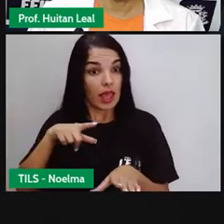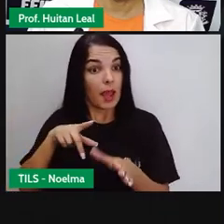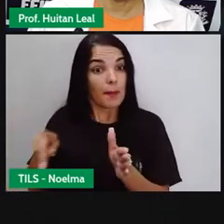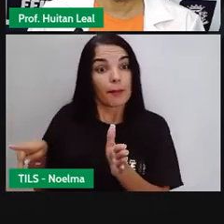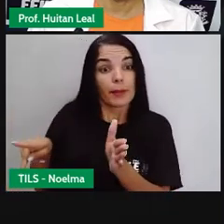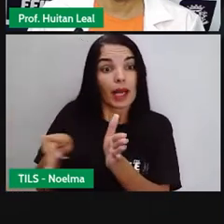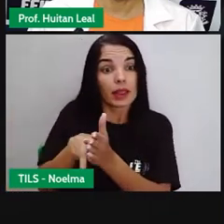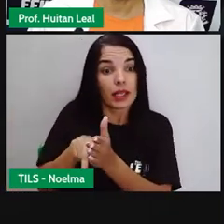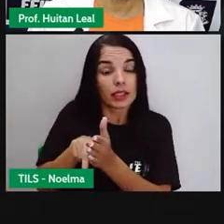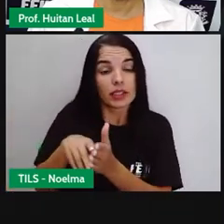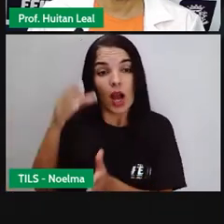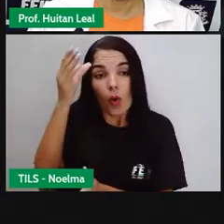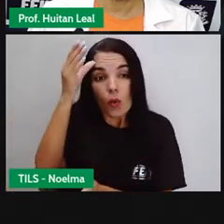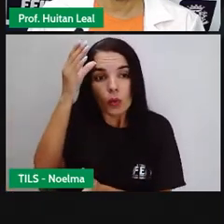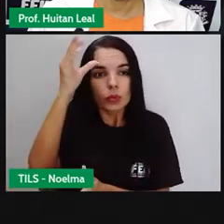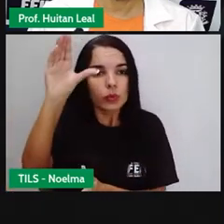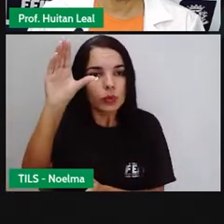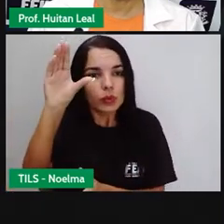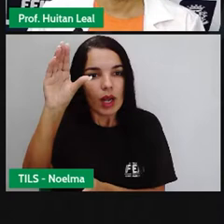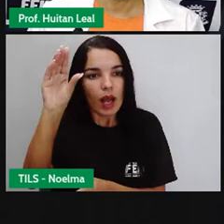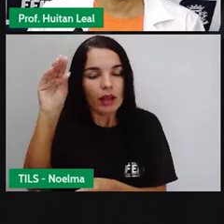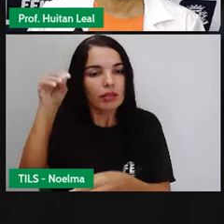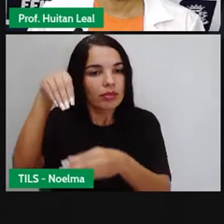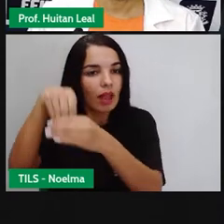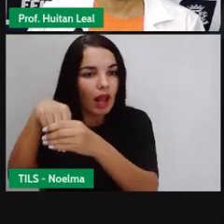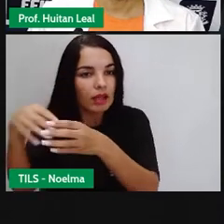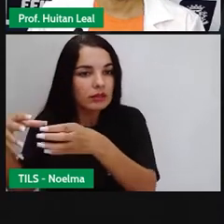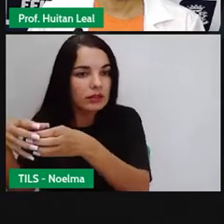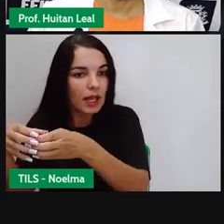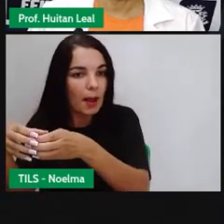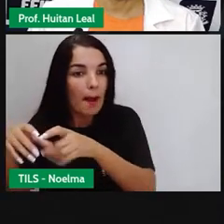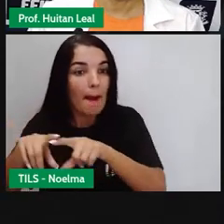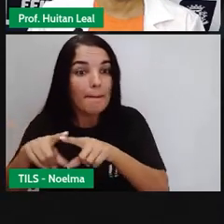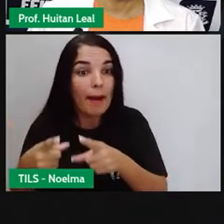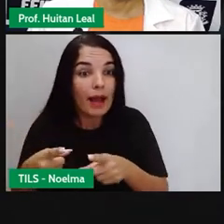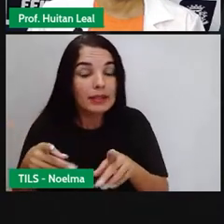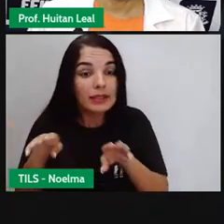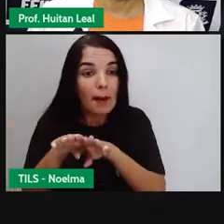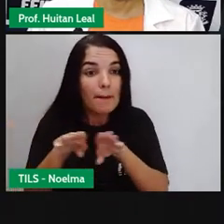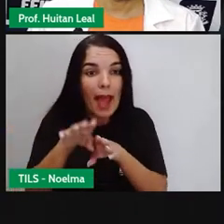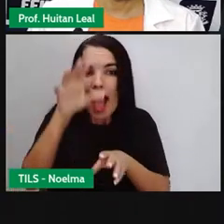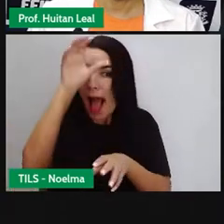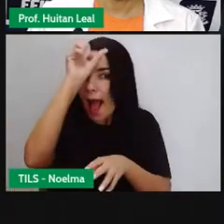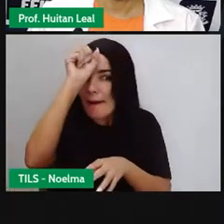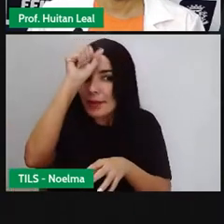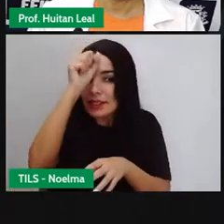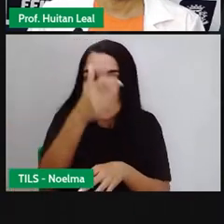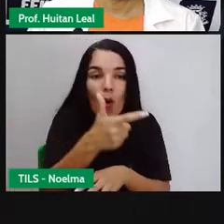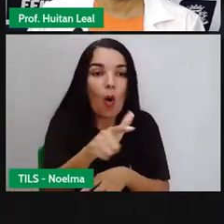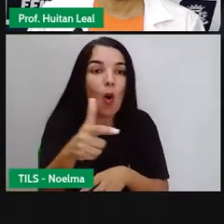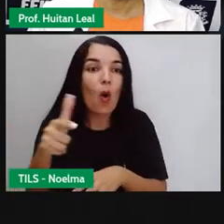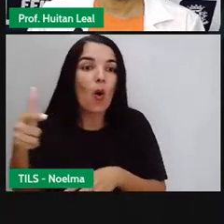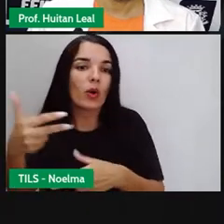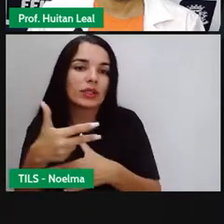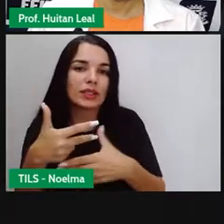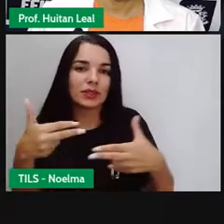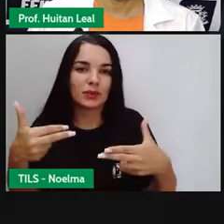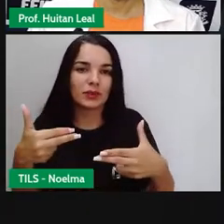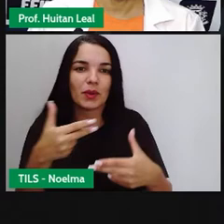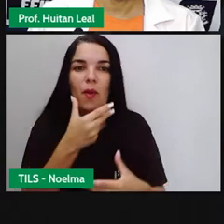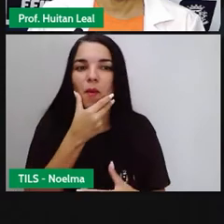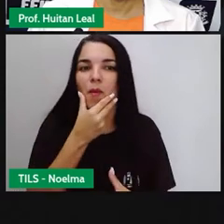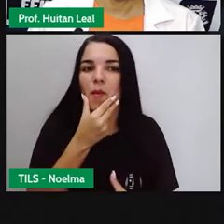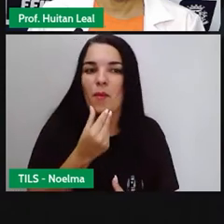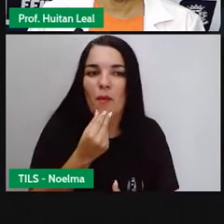do ambiente das tribos. Doutor Israel Tuyuká,